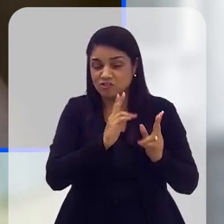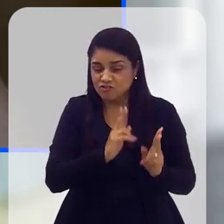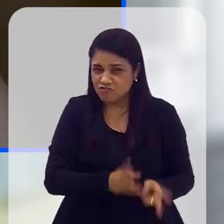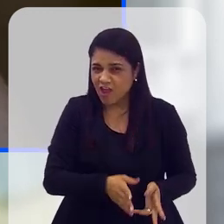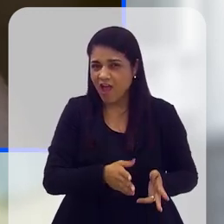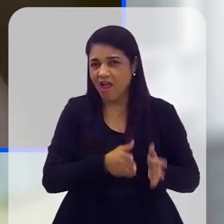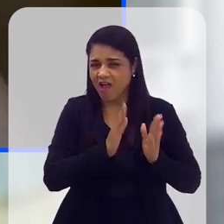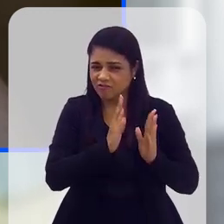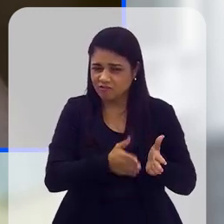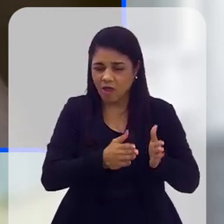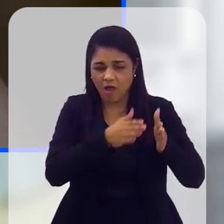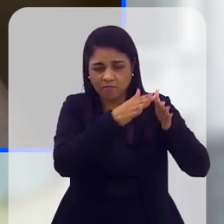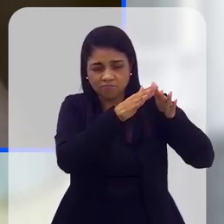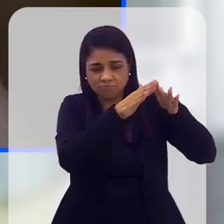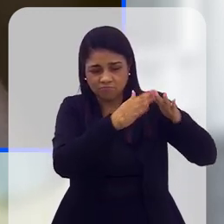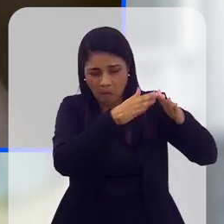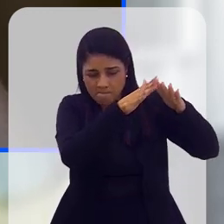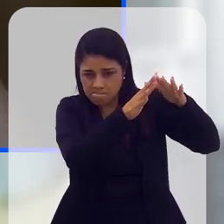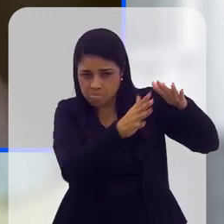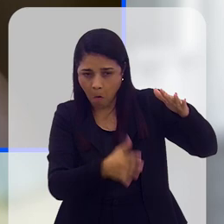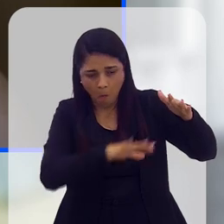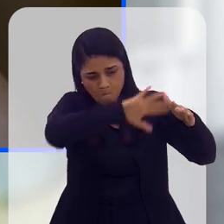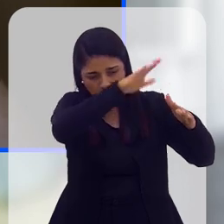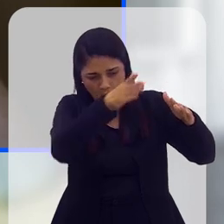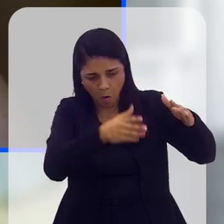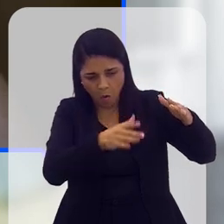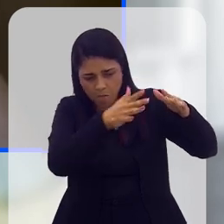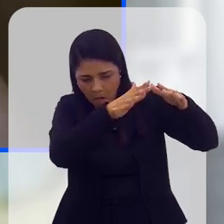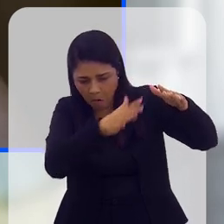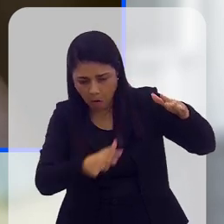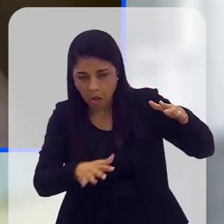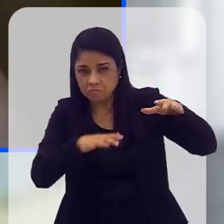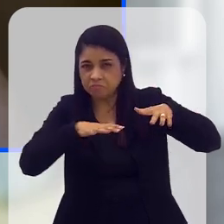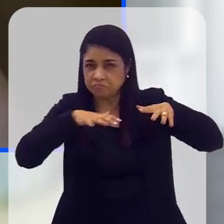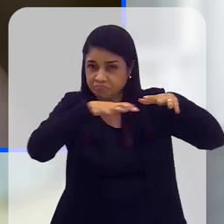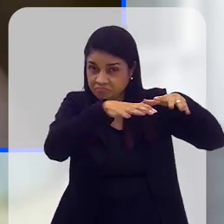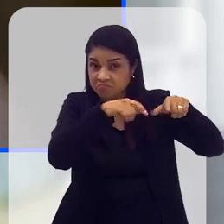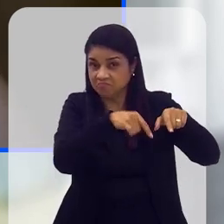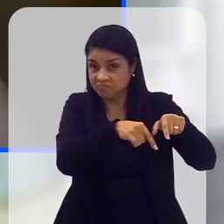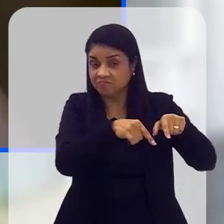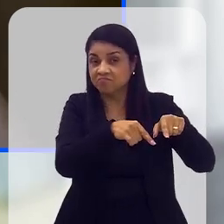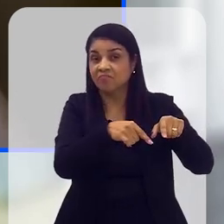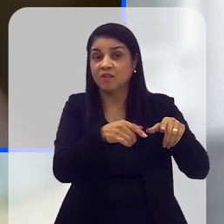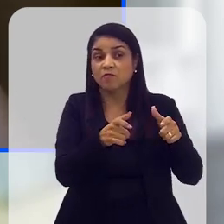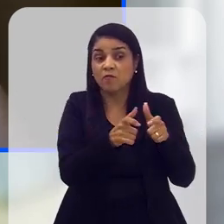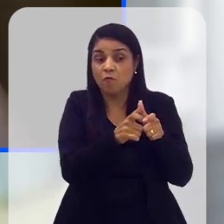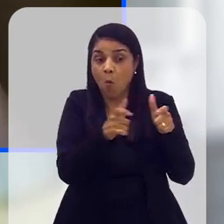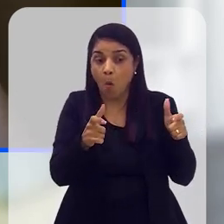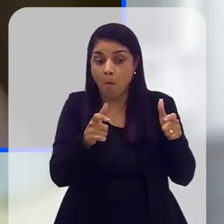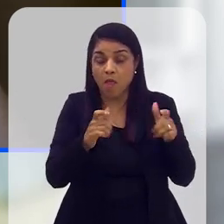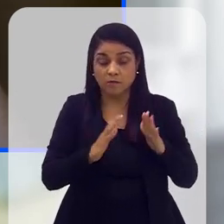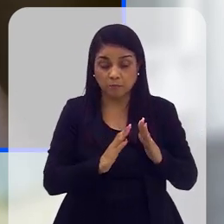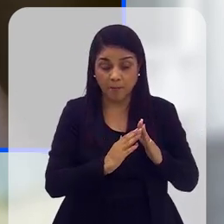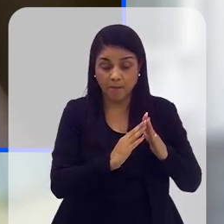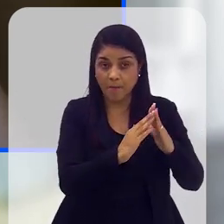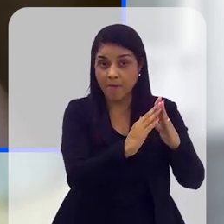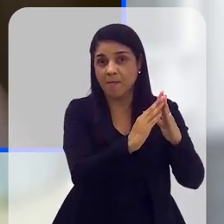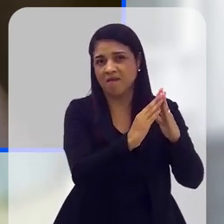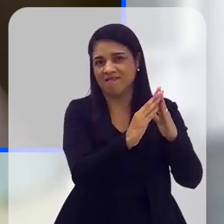conta de já serem áreas propícias a deslizamento, alagamento, etc. Nós tivemos aí um aumento